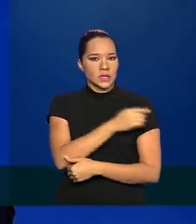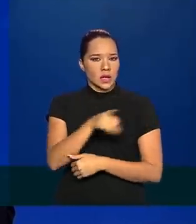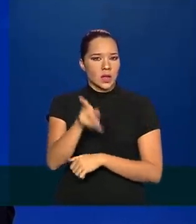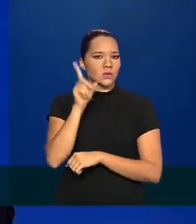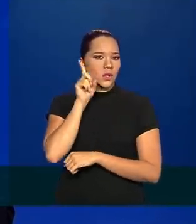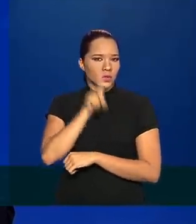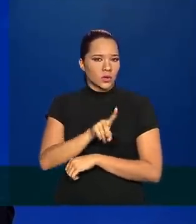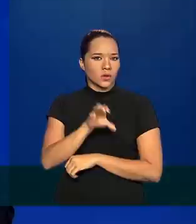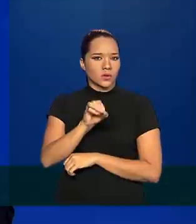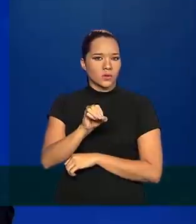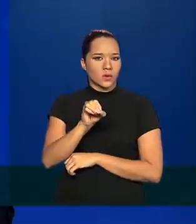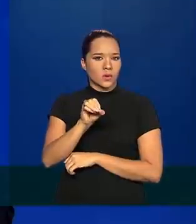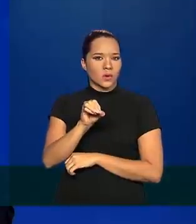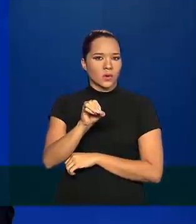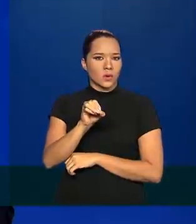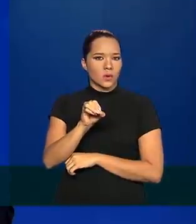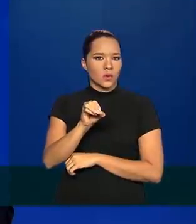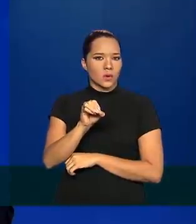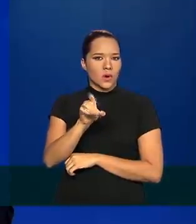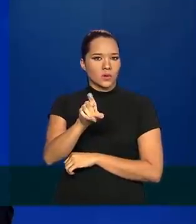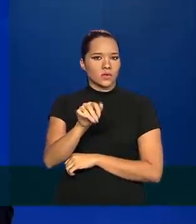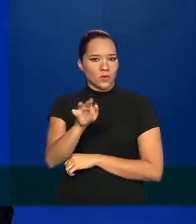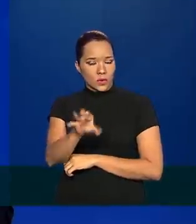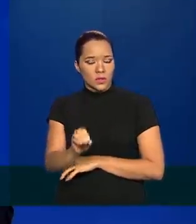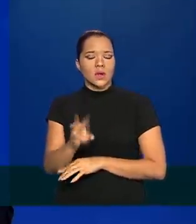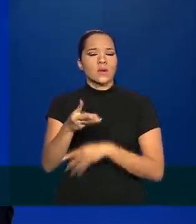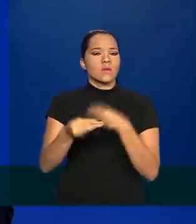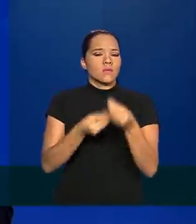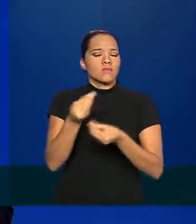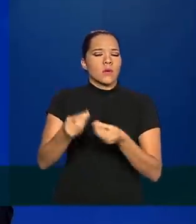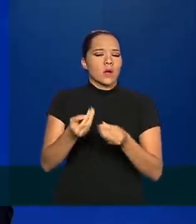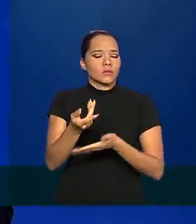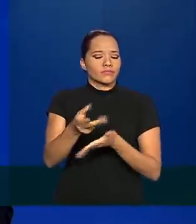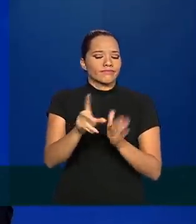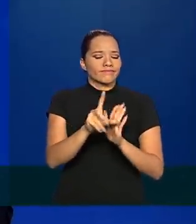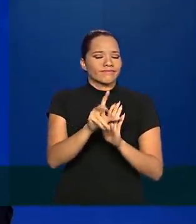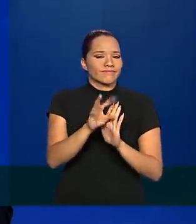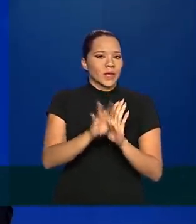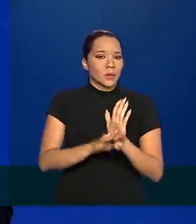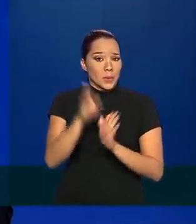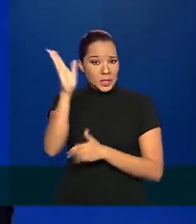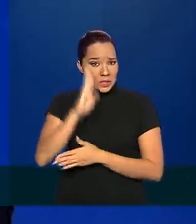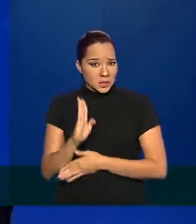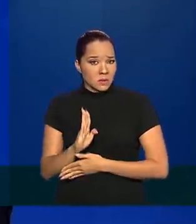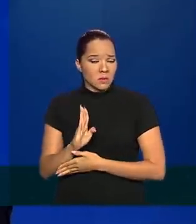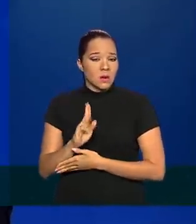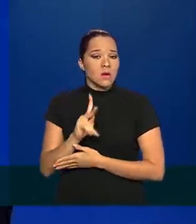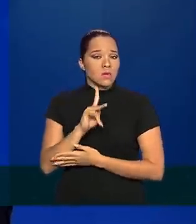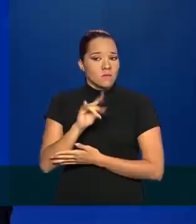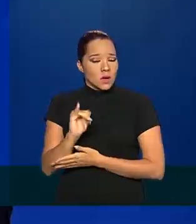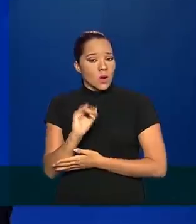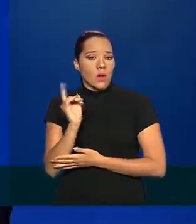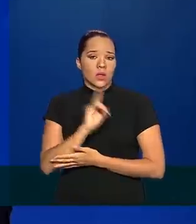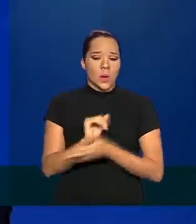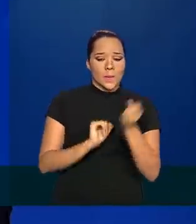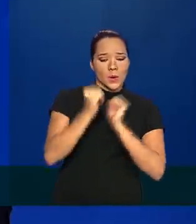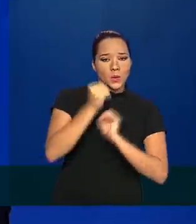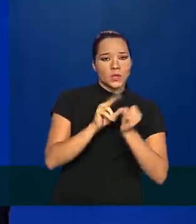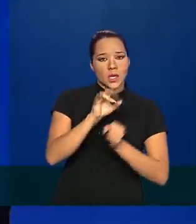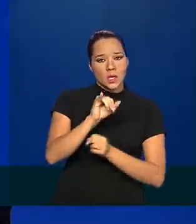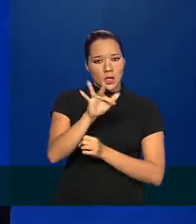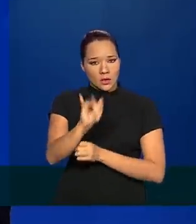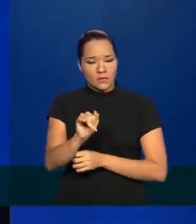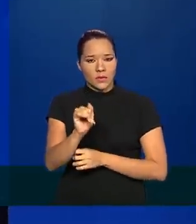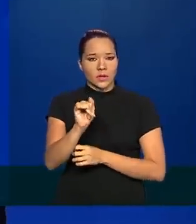Até o momento, quais são os termos para transferência de tecnologia? Brasil vai ou não poder produzir a IFA e